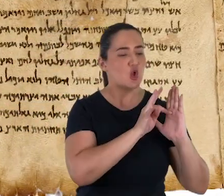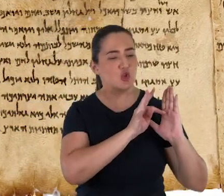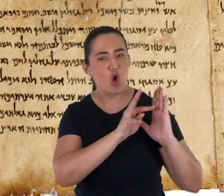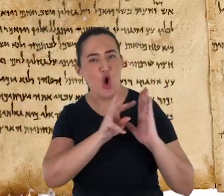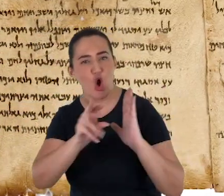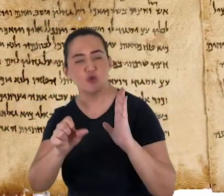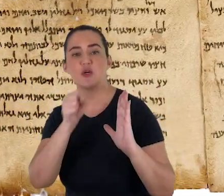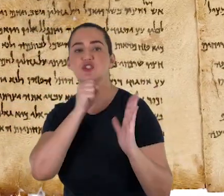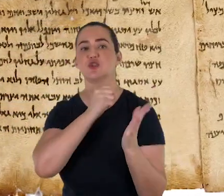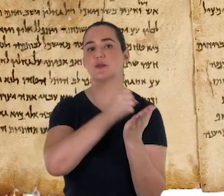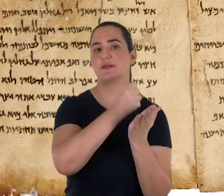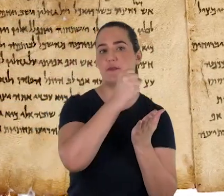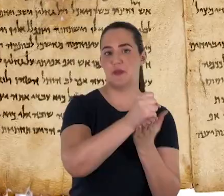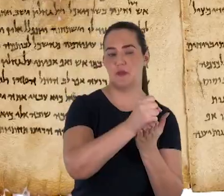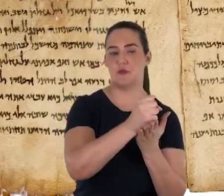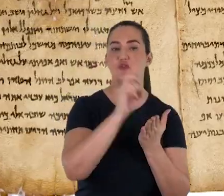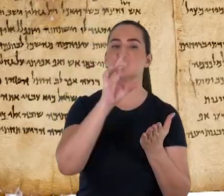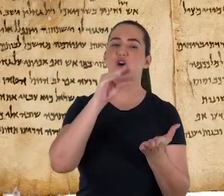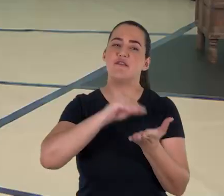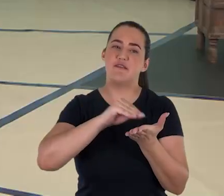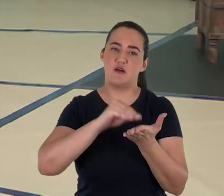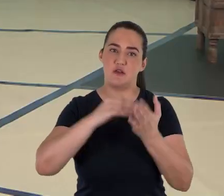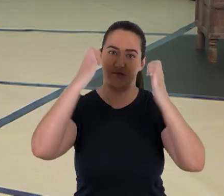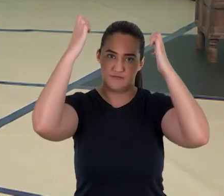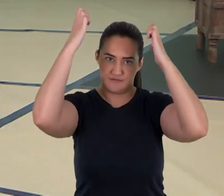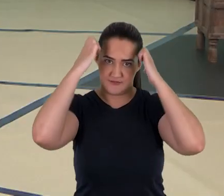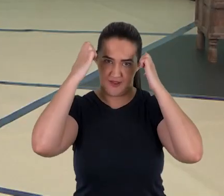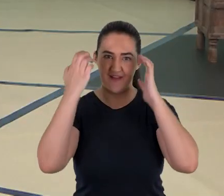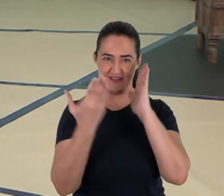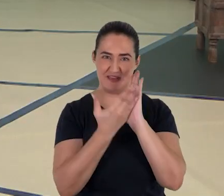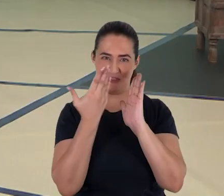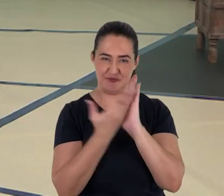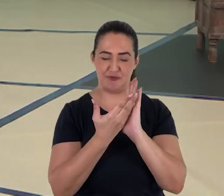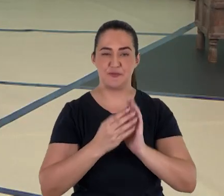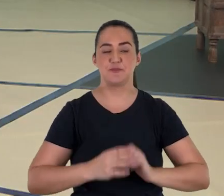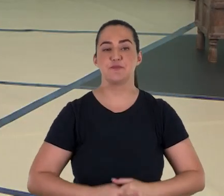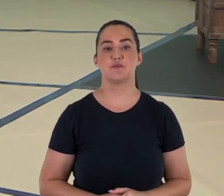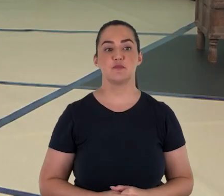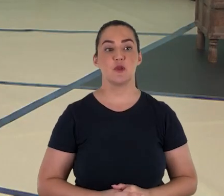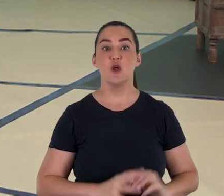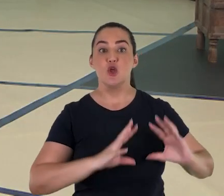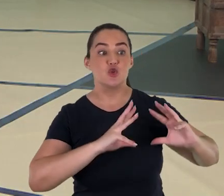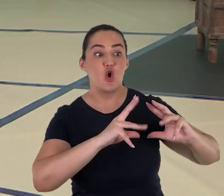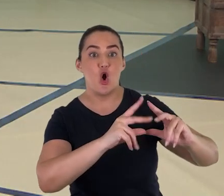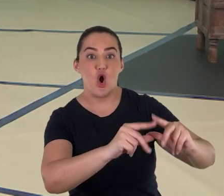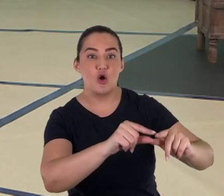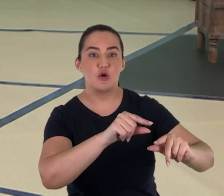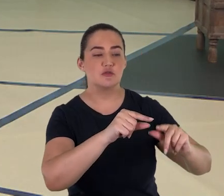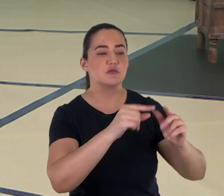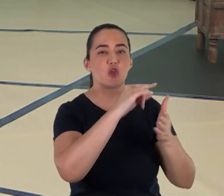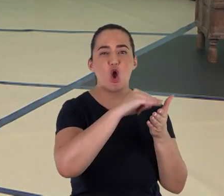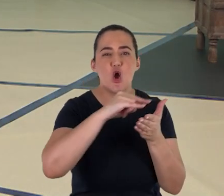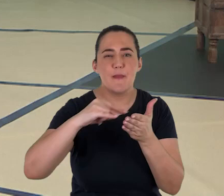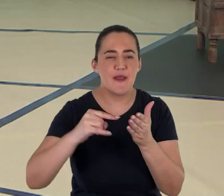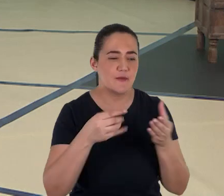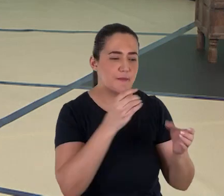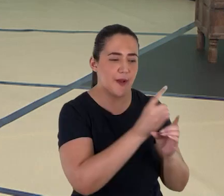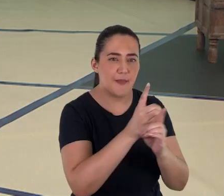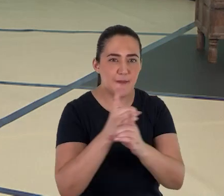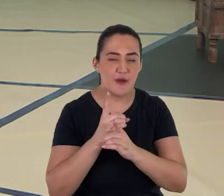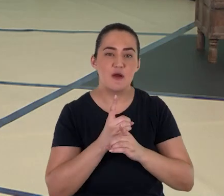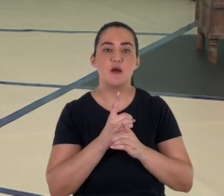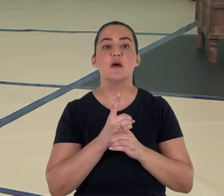Hebraica, exceto o livro de Esther. Estes manuscritos mostram que os livros da Bíblia Judaica eram